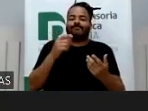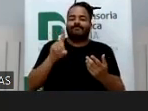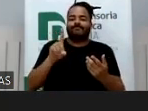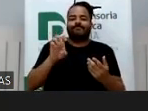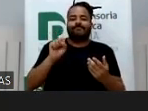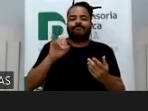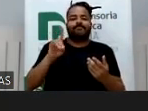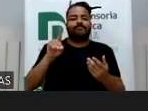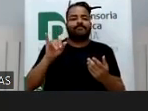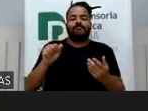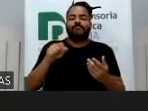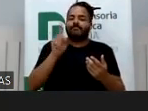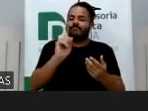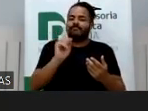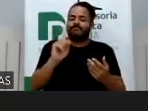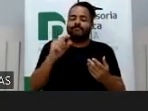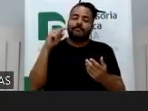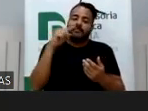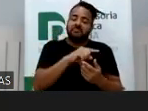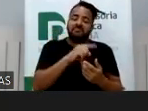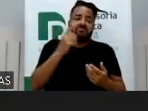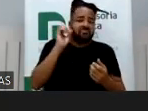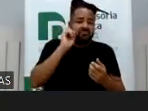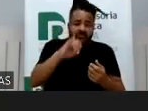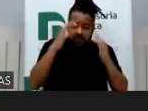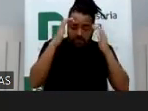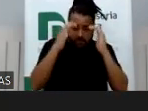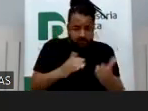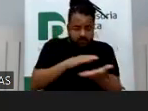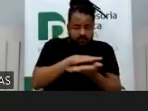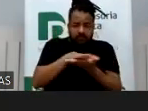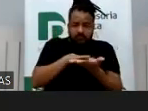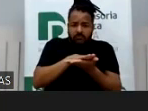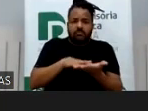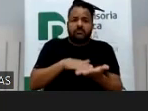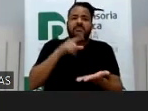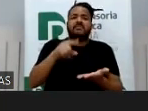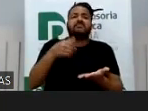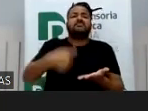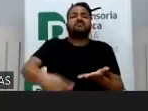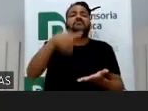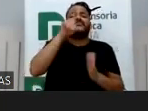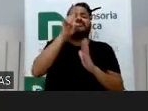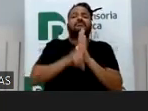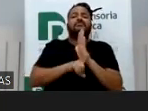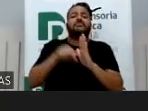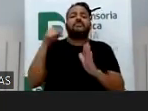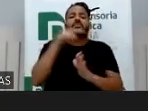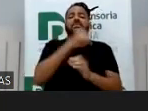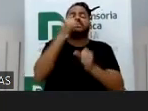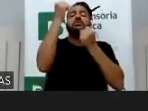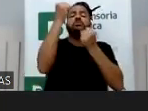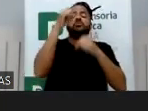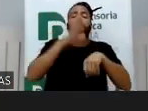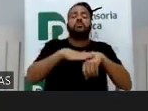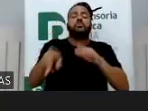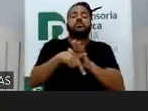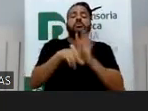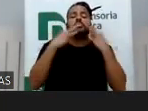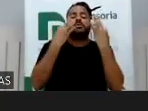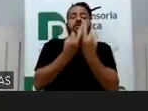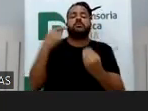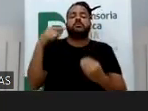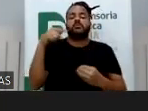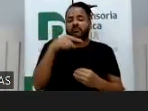Basta que ele não obedeça a finalidade do direito. E no caso, o direito, né? O poder, é o poder familiar que está